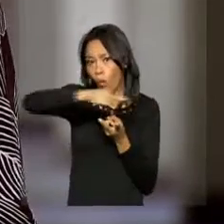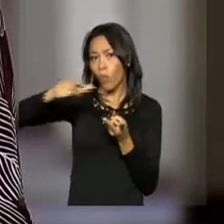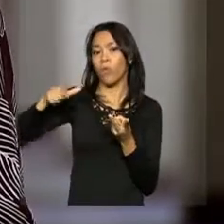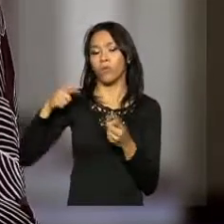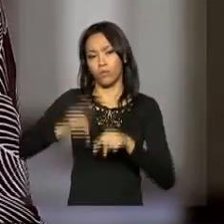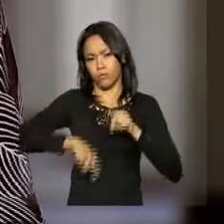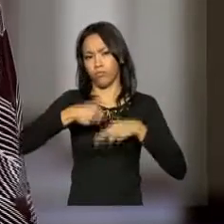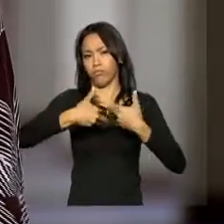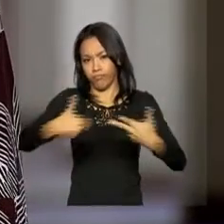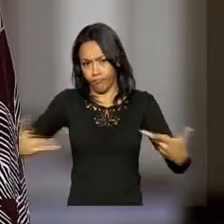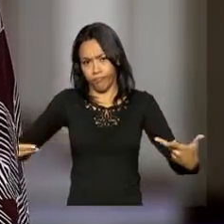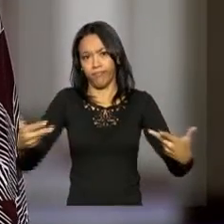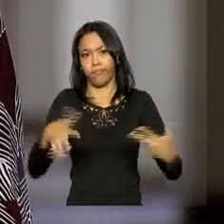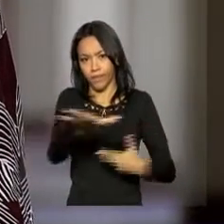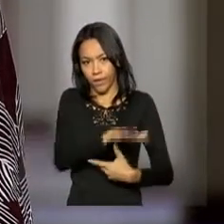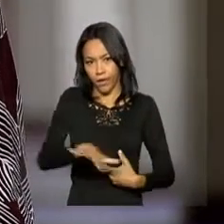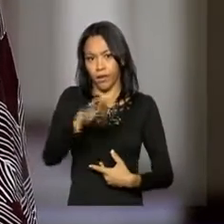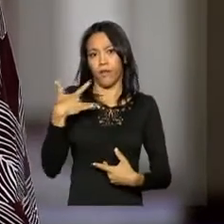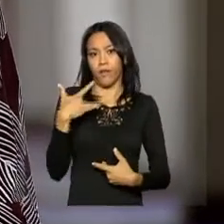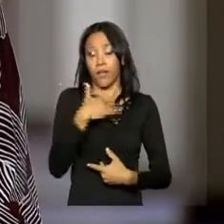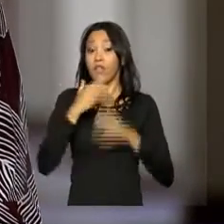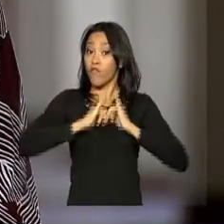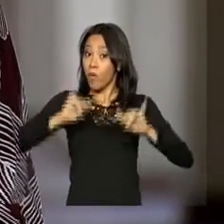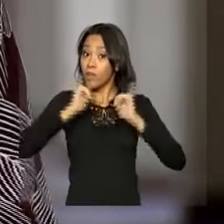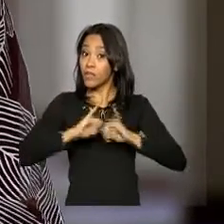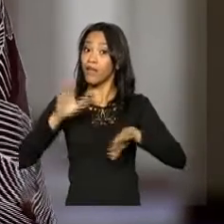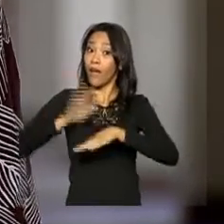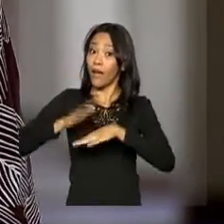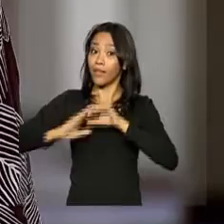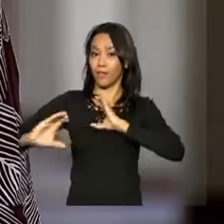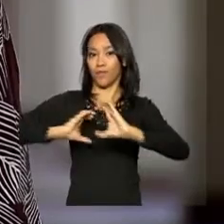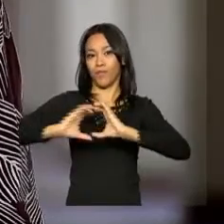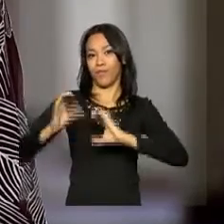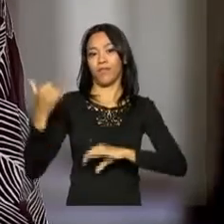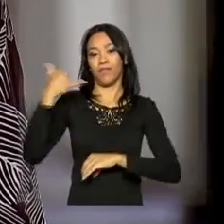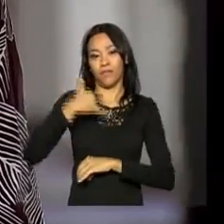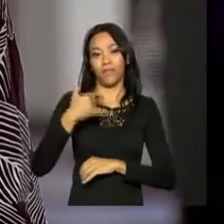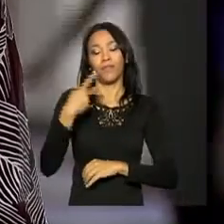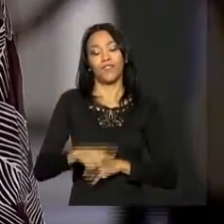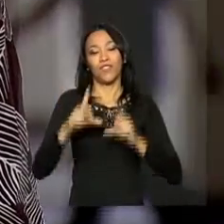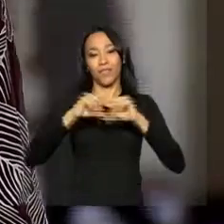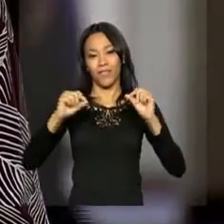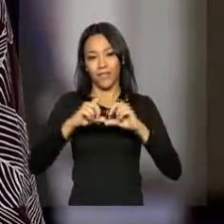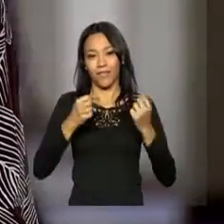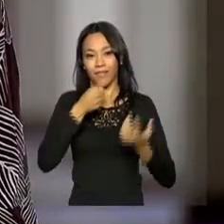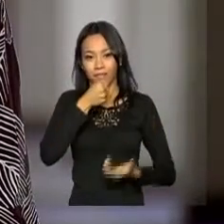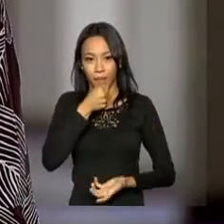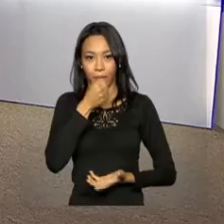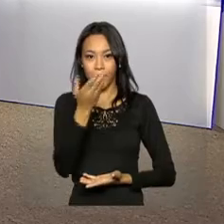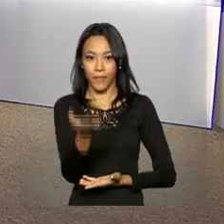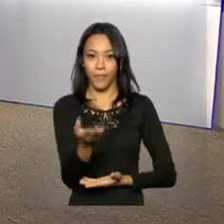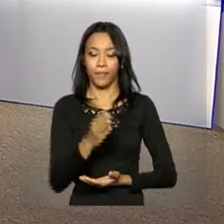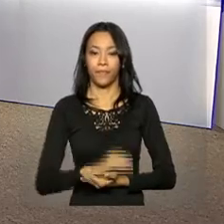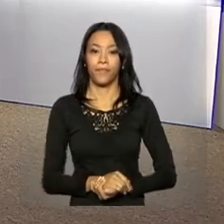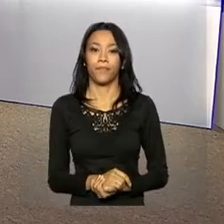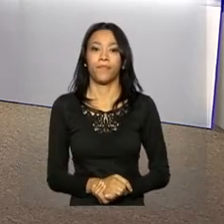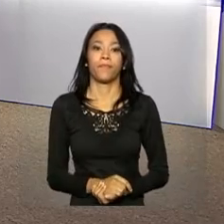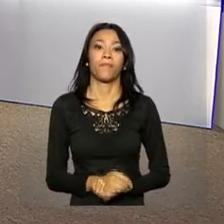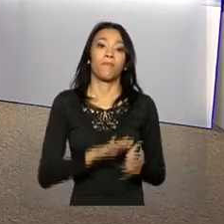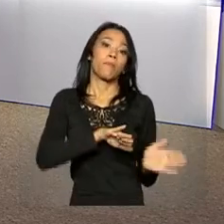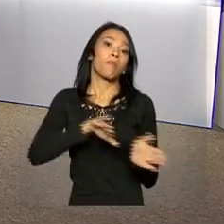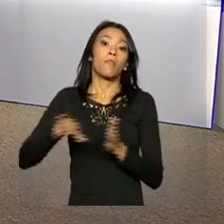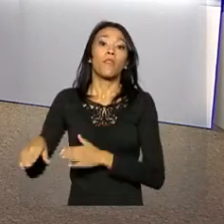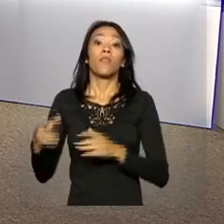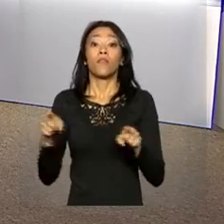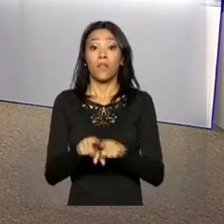A informação é da Secretaria de Comunicação da Presidência da República. De Brasília, Carolina Becker. O Banco